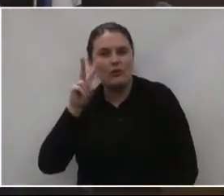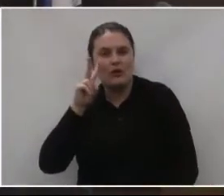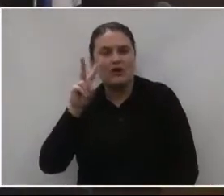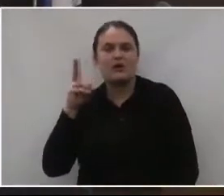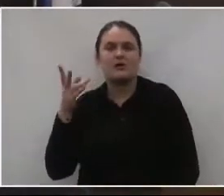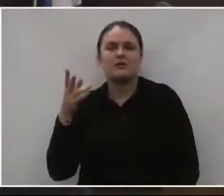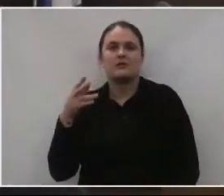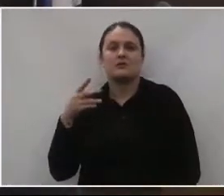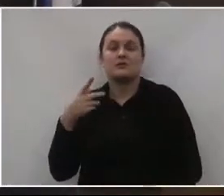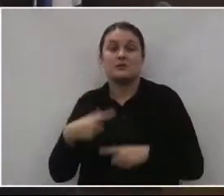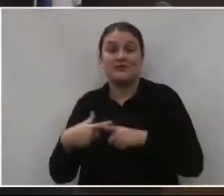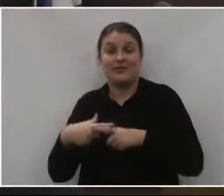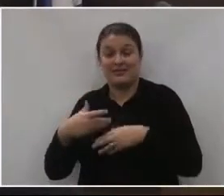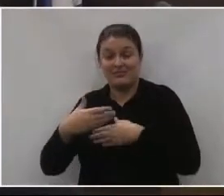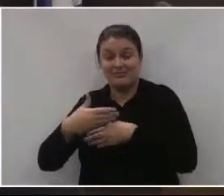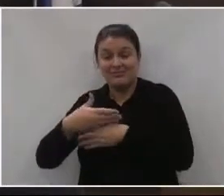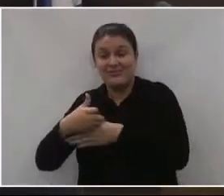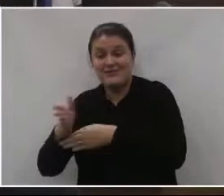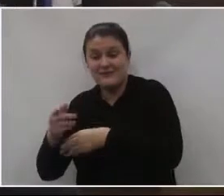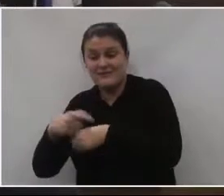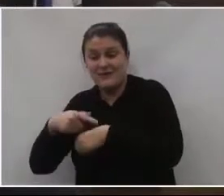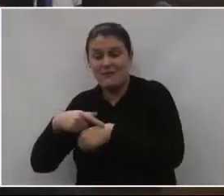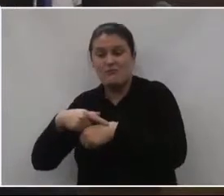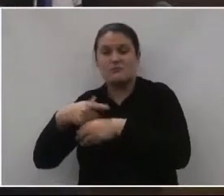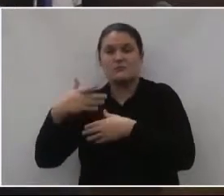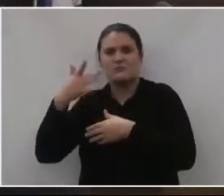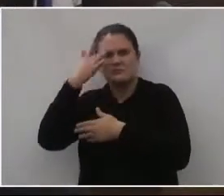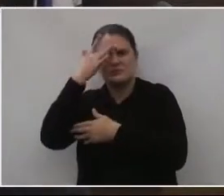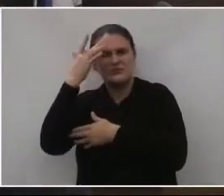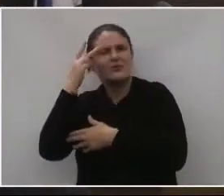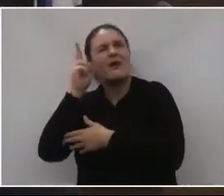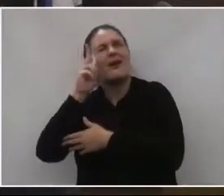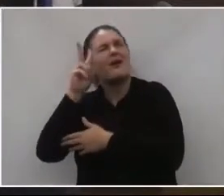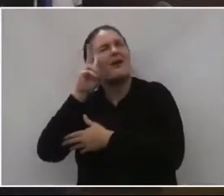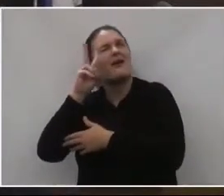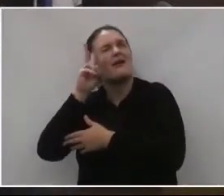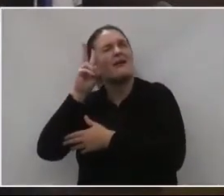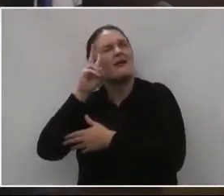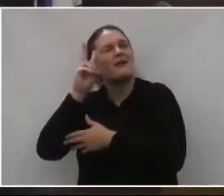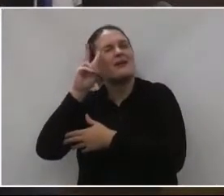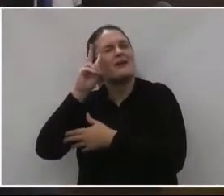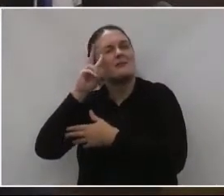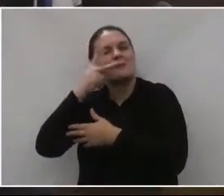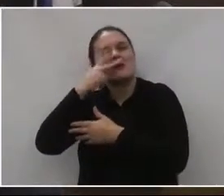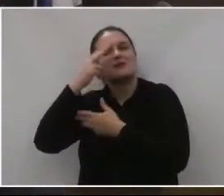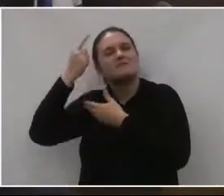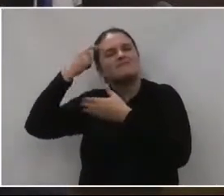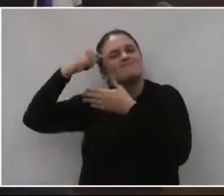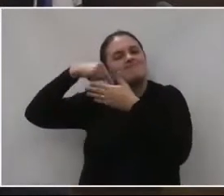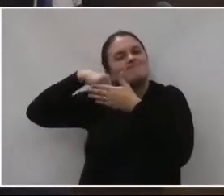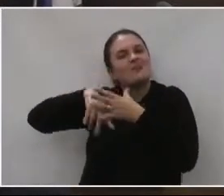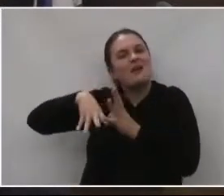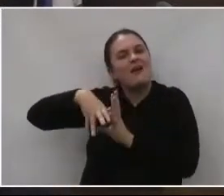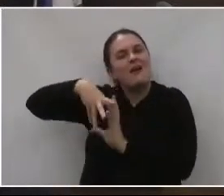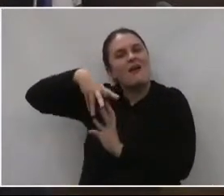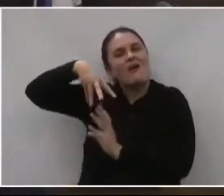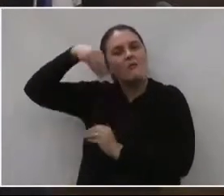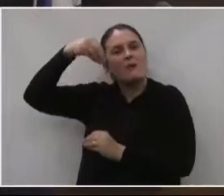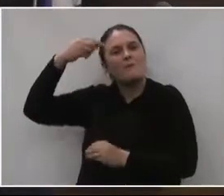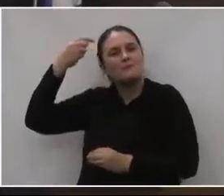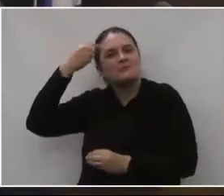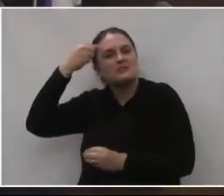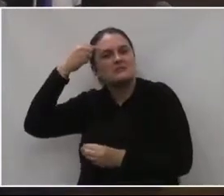que nesse período a pessoa ia lá no fundo, buscá-la da sua alma, do seu pensamento,